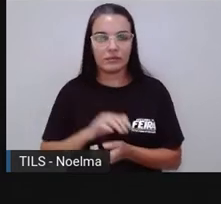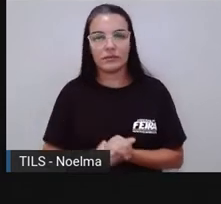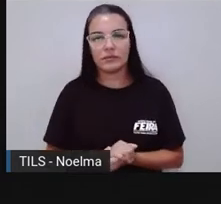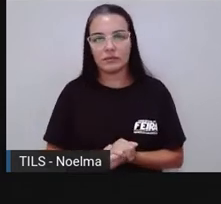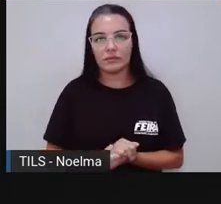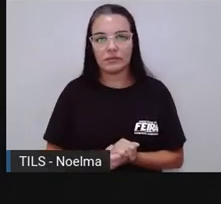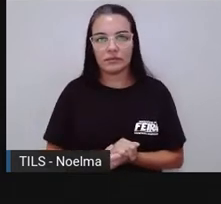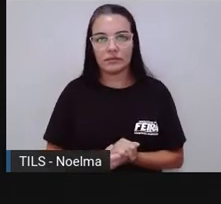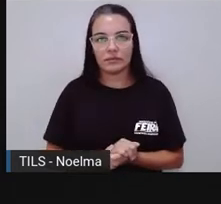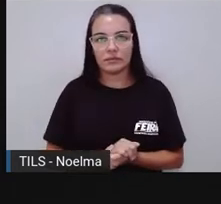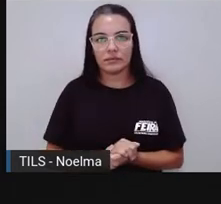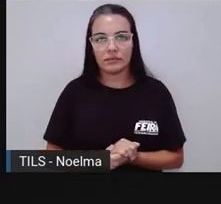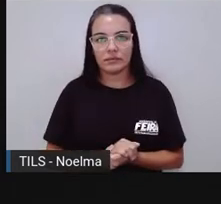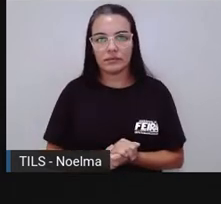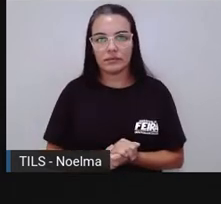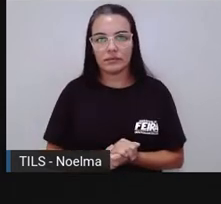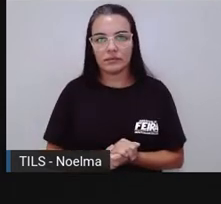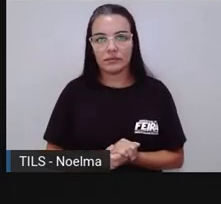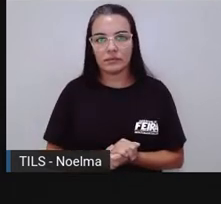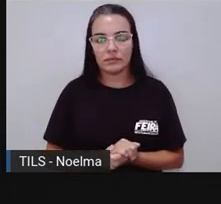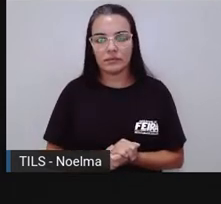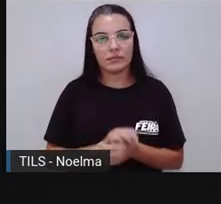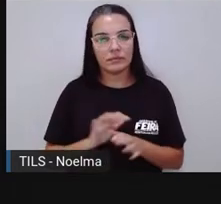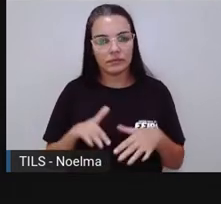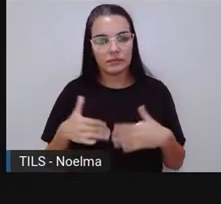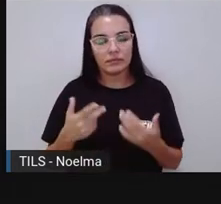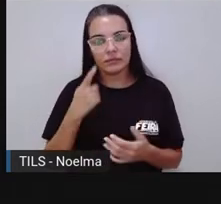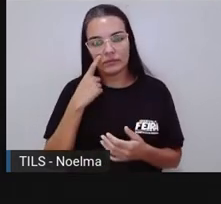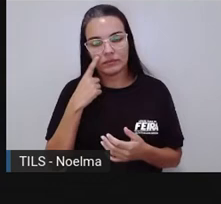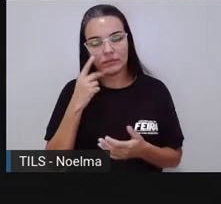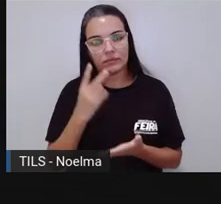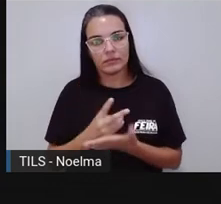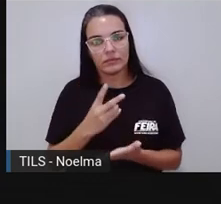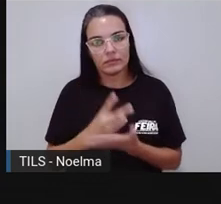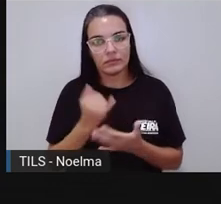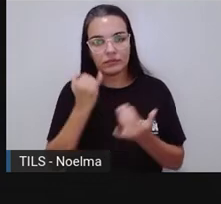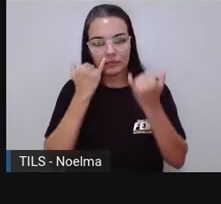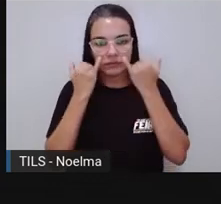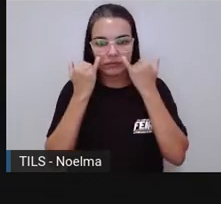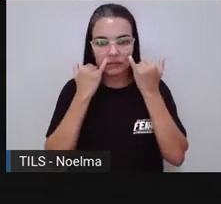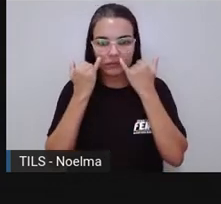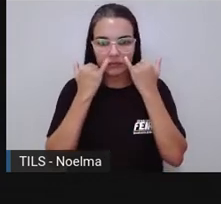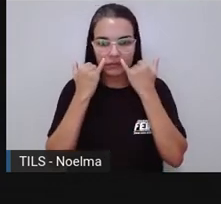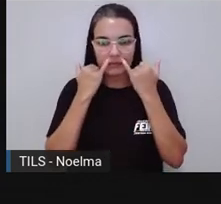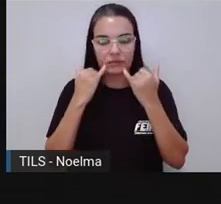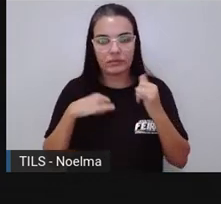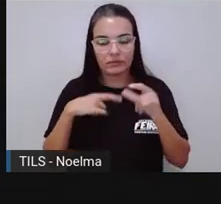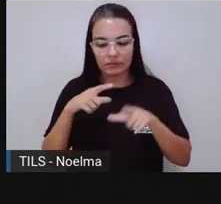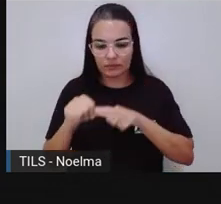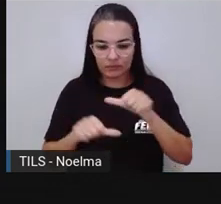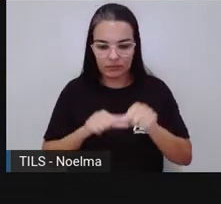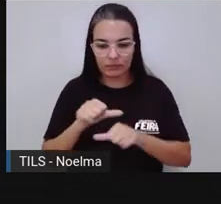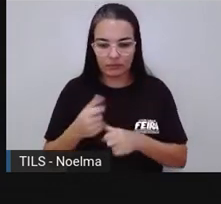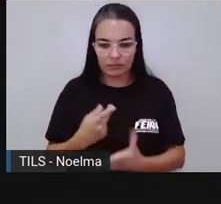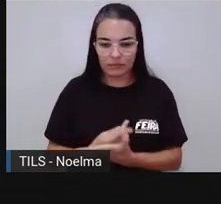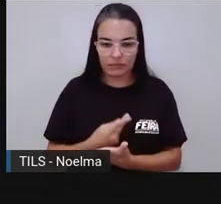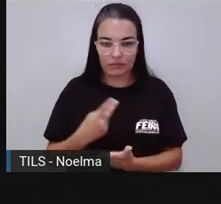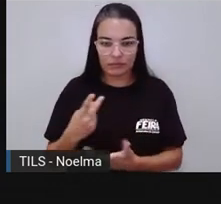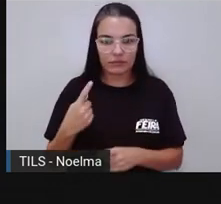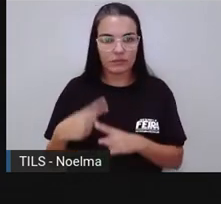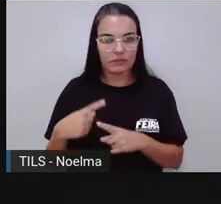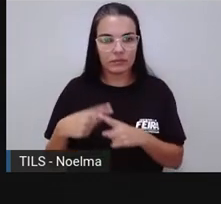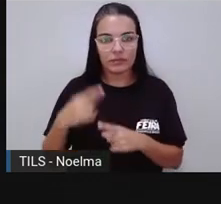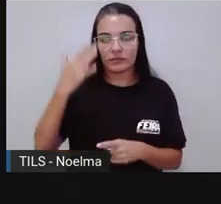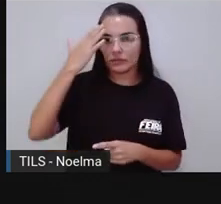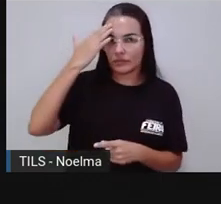é interessante a gente sempre se apropriar das informações quando essas modificações acontecem para a gente